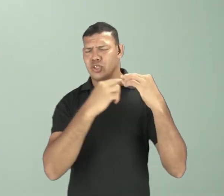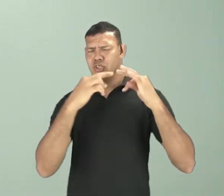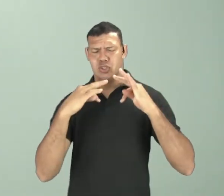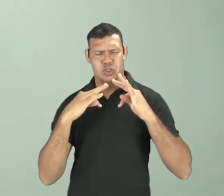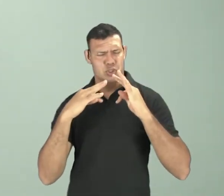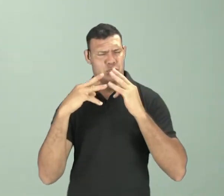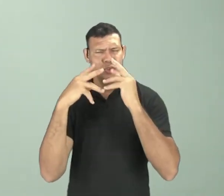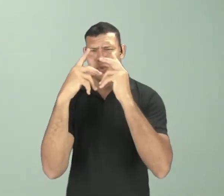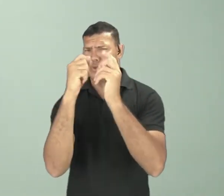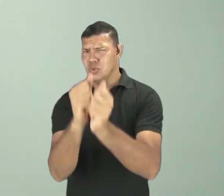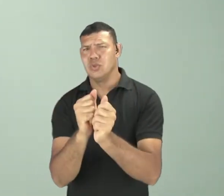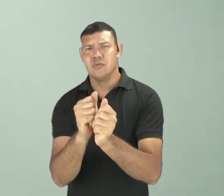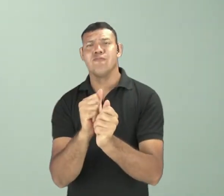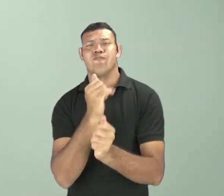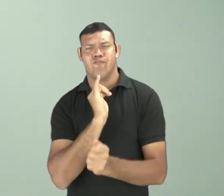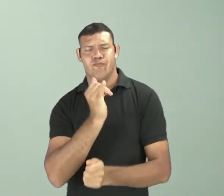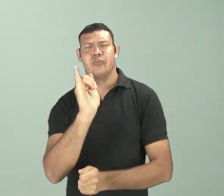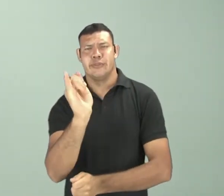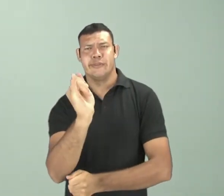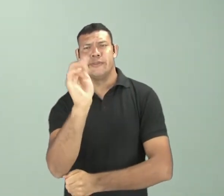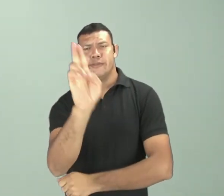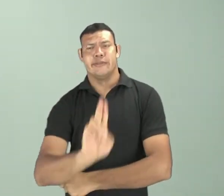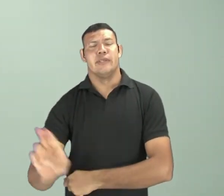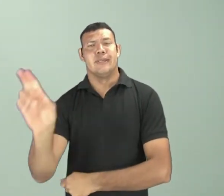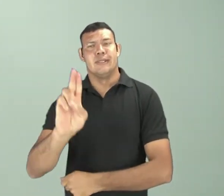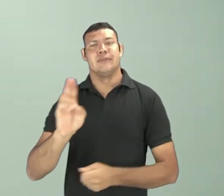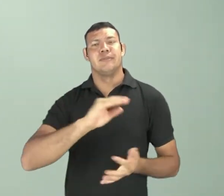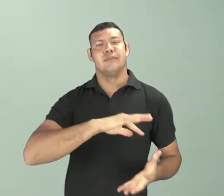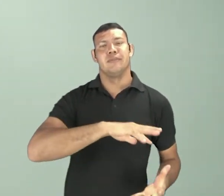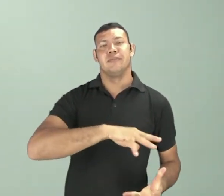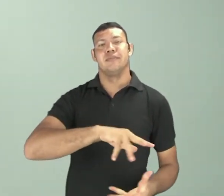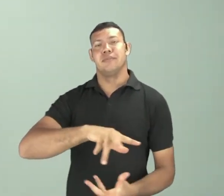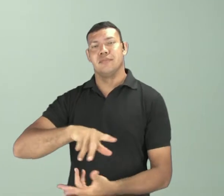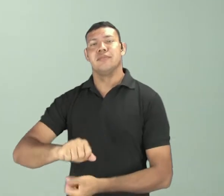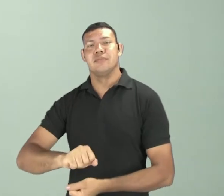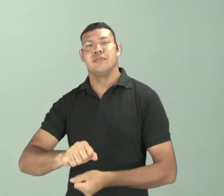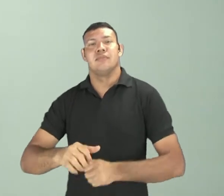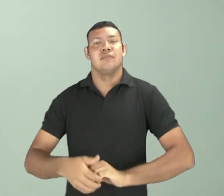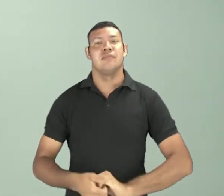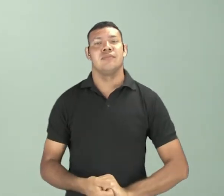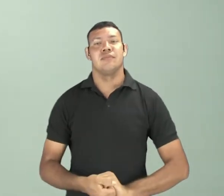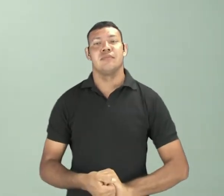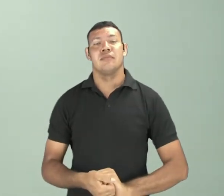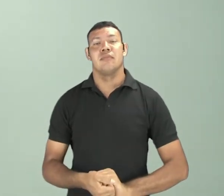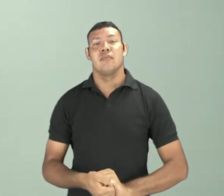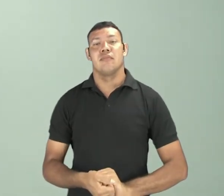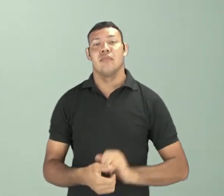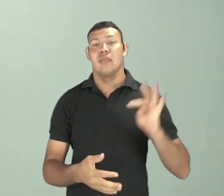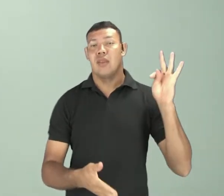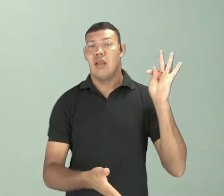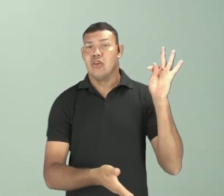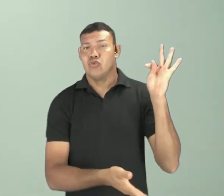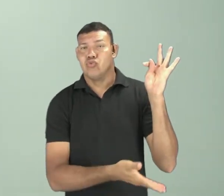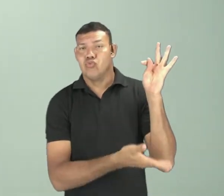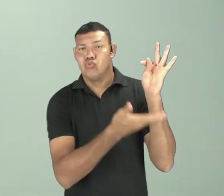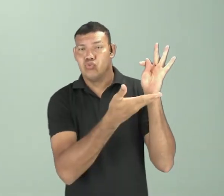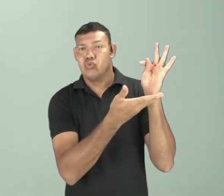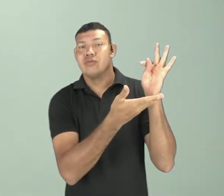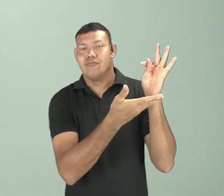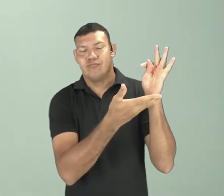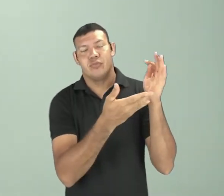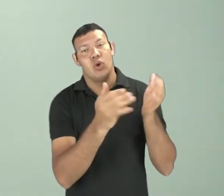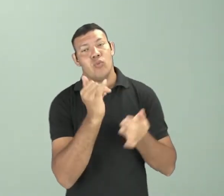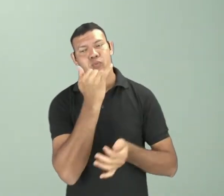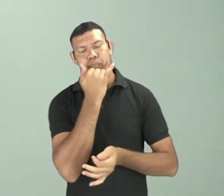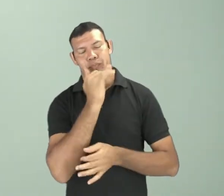energia que é utilizada no nosso planeta. E aí, o que que acontece? Em nossa temperatura, ou melhor,